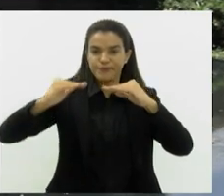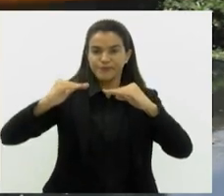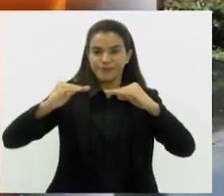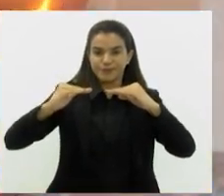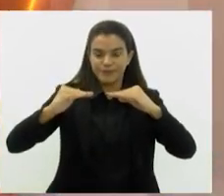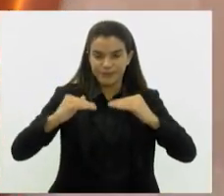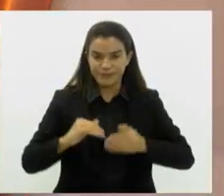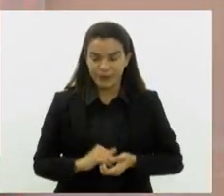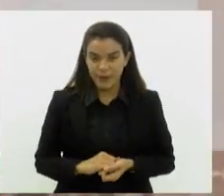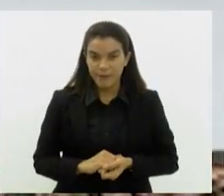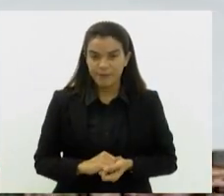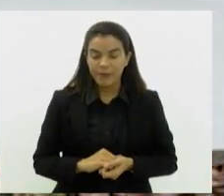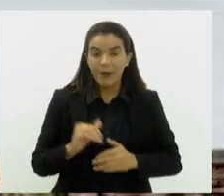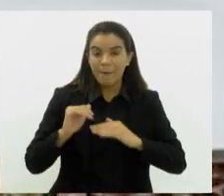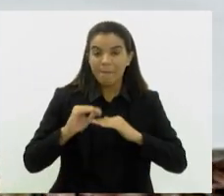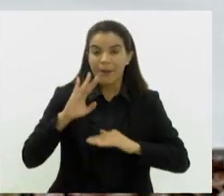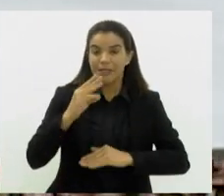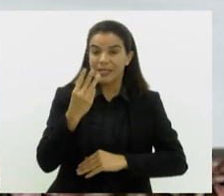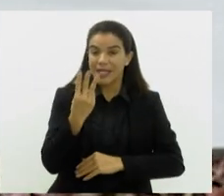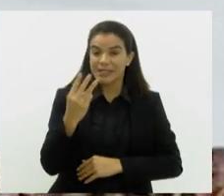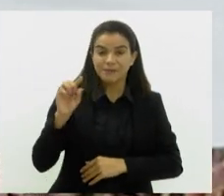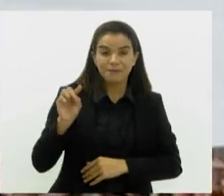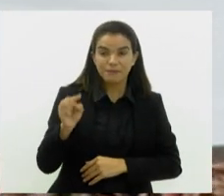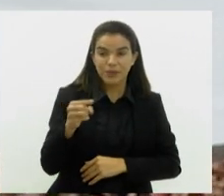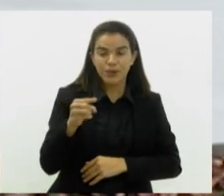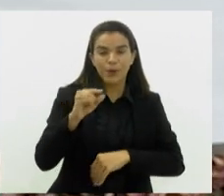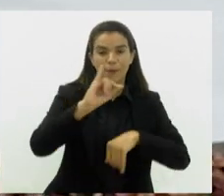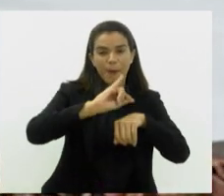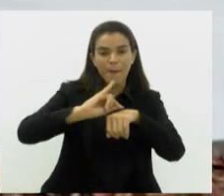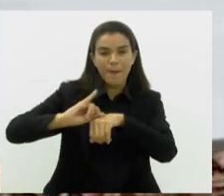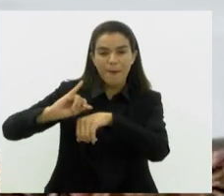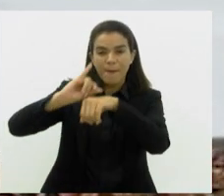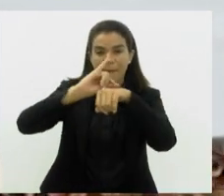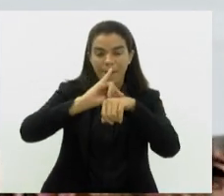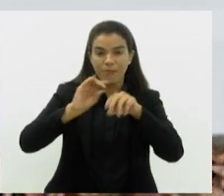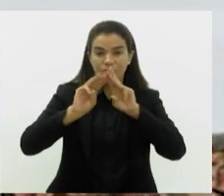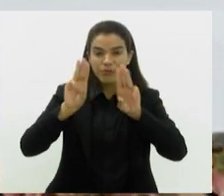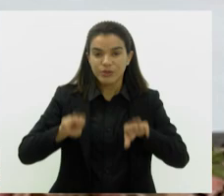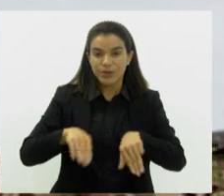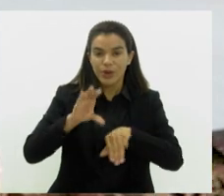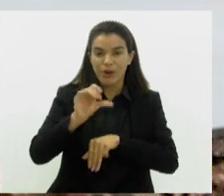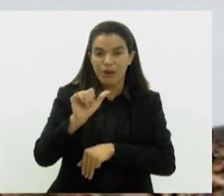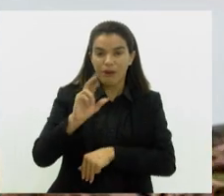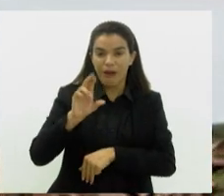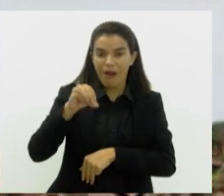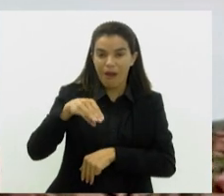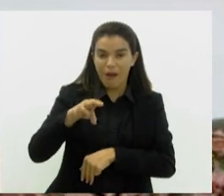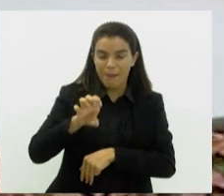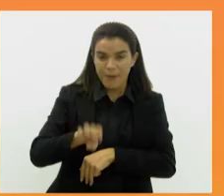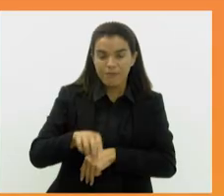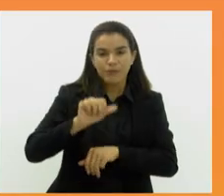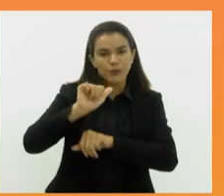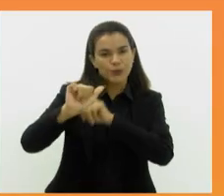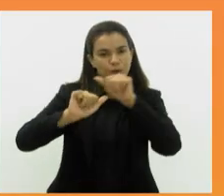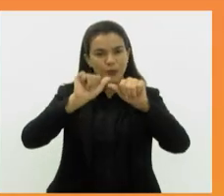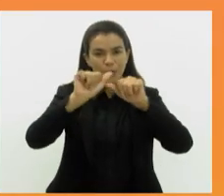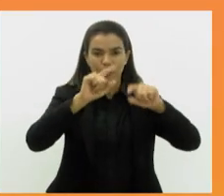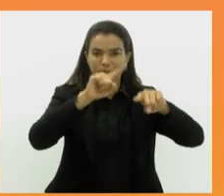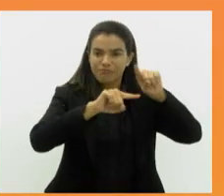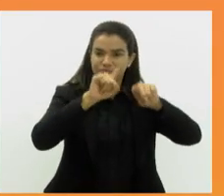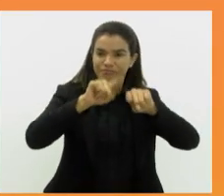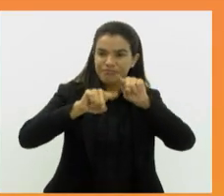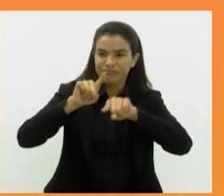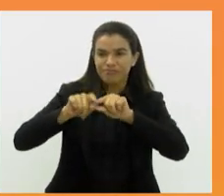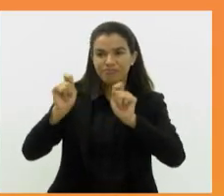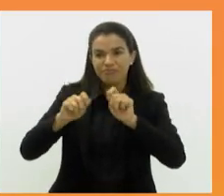cidades. Com mais de 3 mil itens em acervo, o Museu Carmen Miranda acaba de mudar as peças em exibição. O público vai